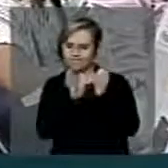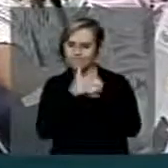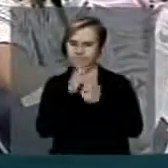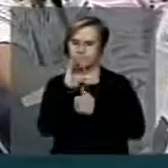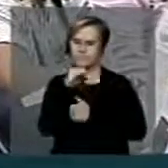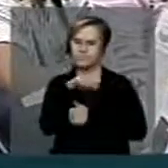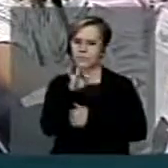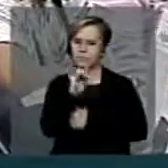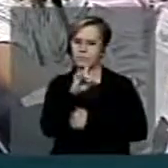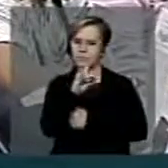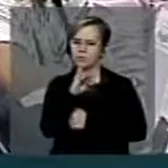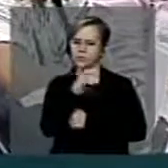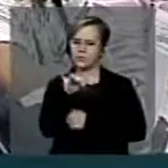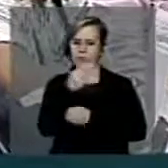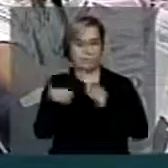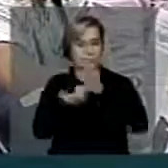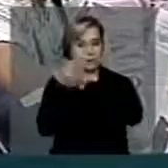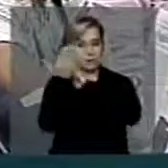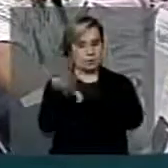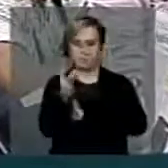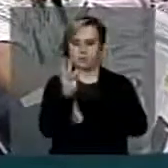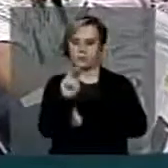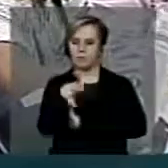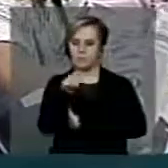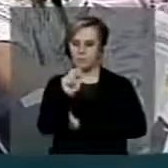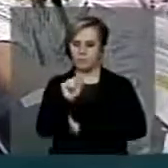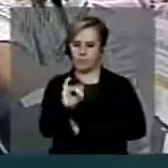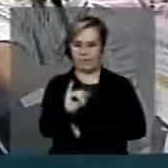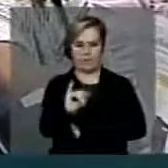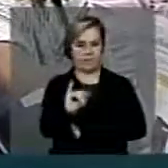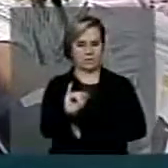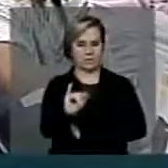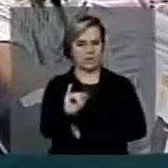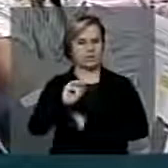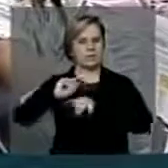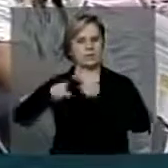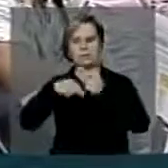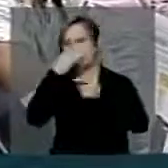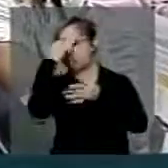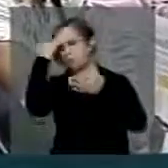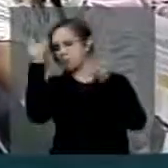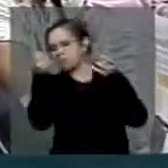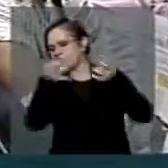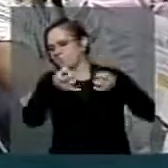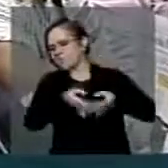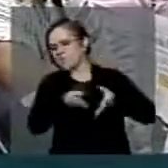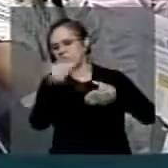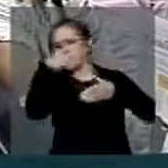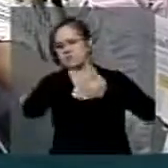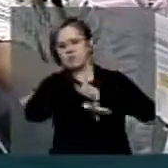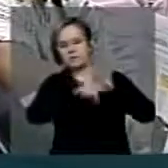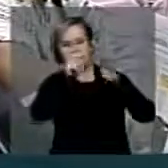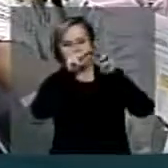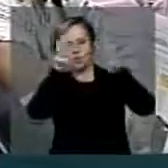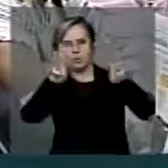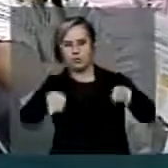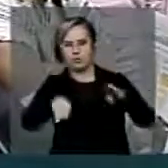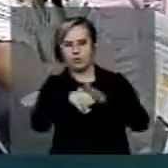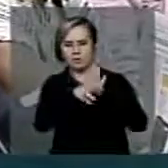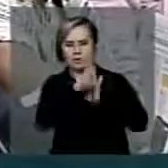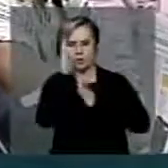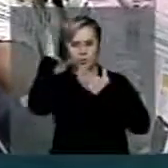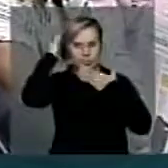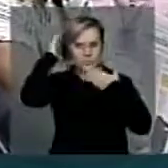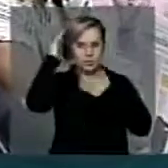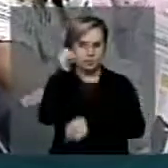foi encaminhado à Fundação Nacional do Índio, FUNAI, e acabou esquecido no Museu do Índio, no Rio de Janeiro. Os